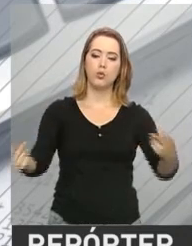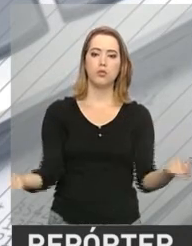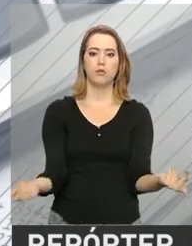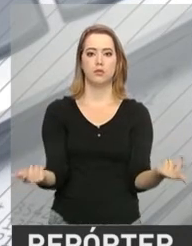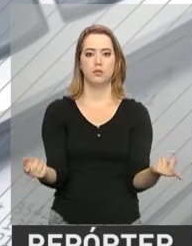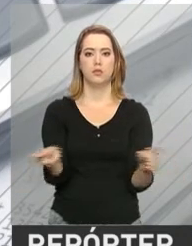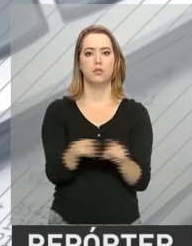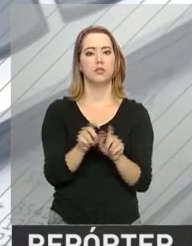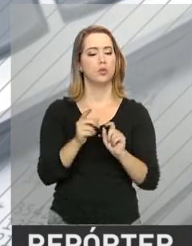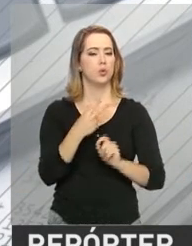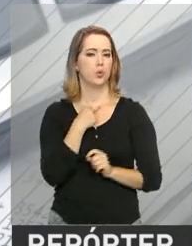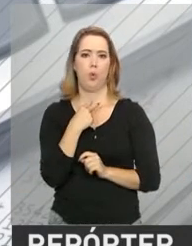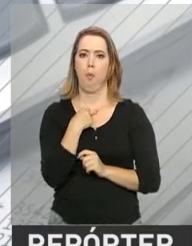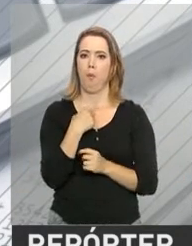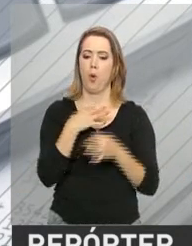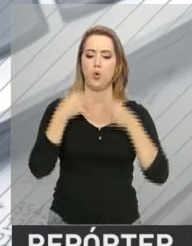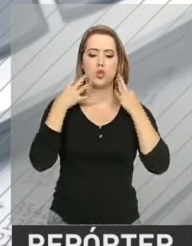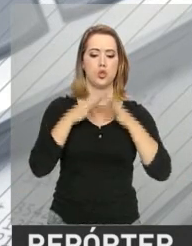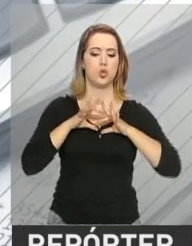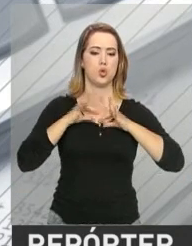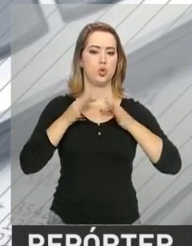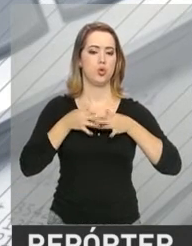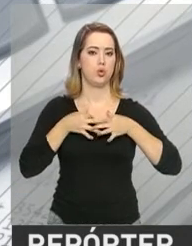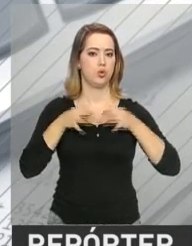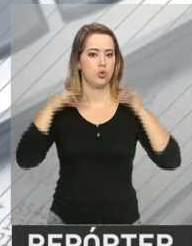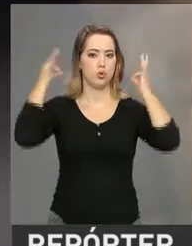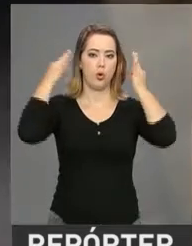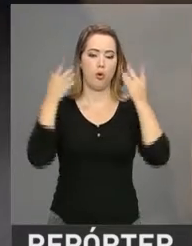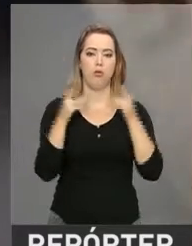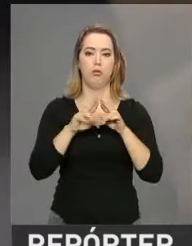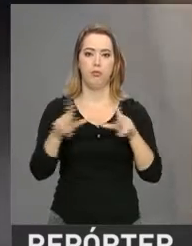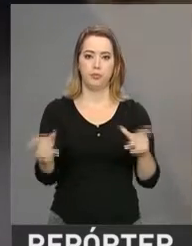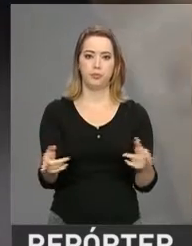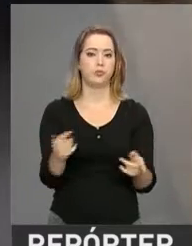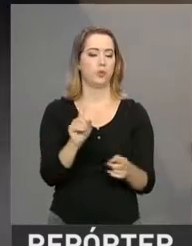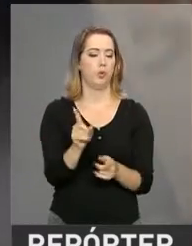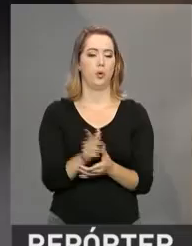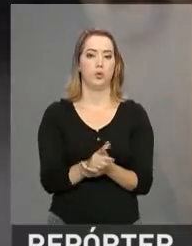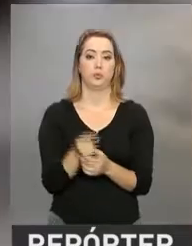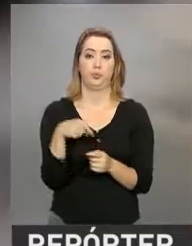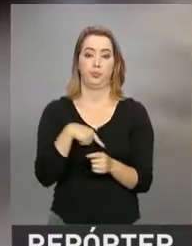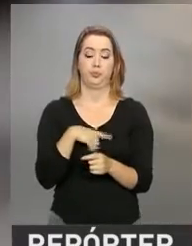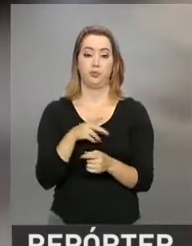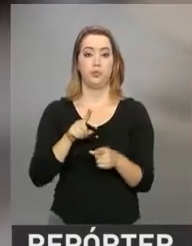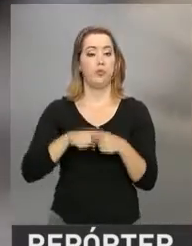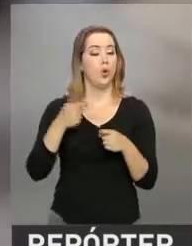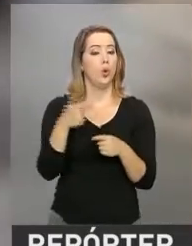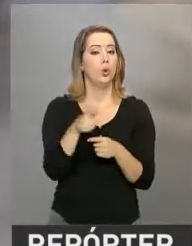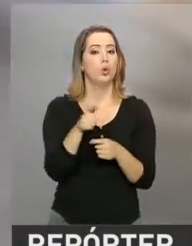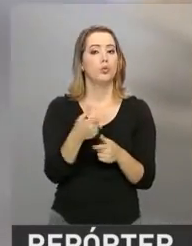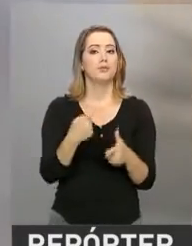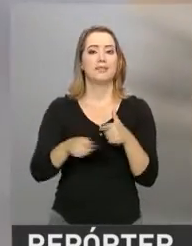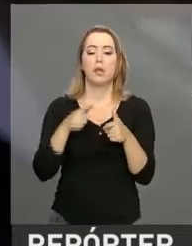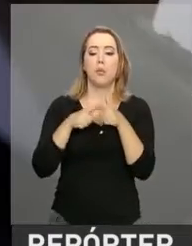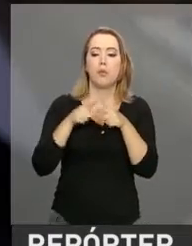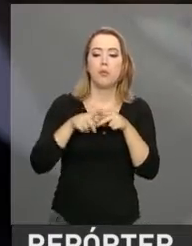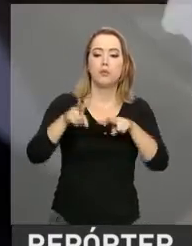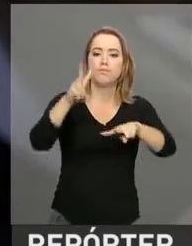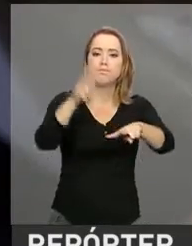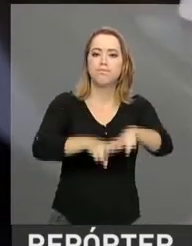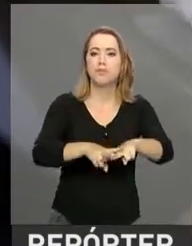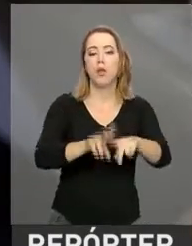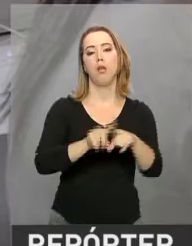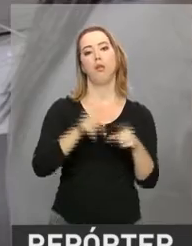podem ser declaradas joias, obras de arte e antiguidades. O contribuinte não responderá criminalmente pelo envio dos recursos ao exterior,